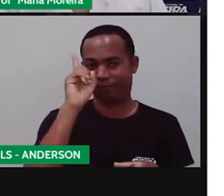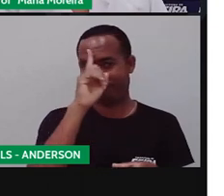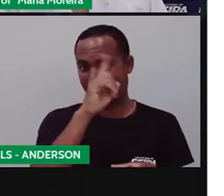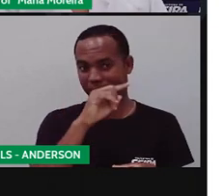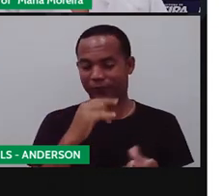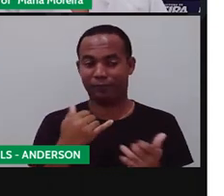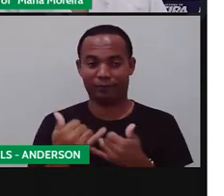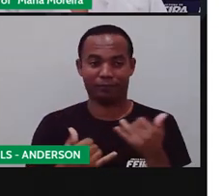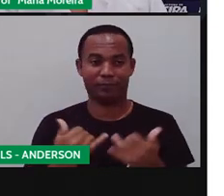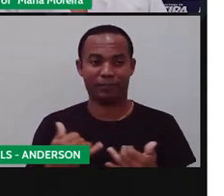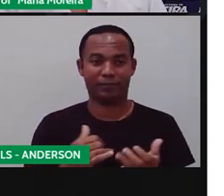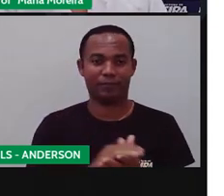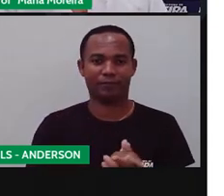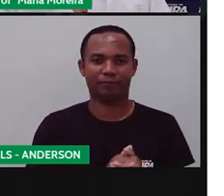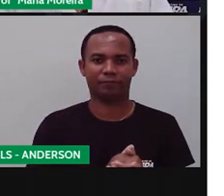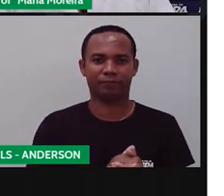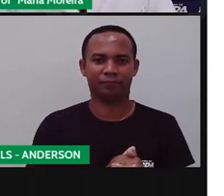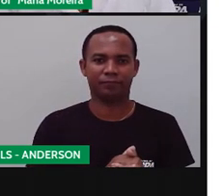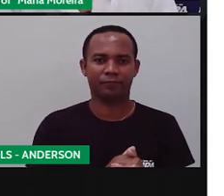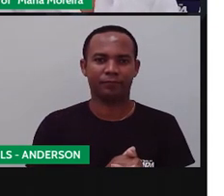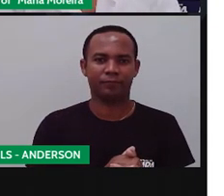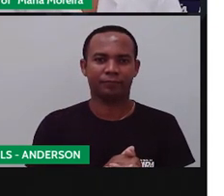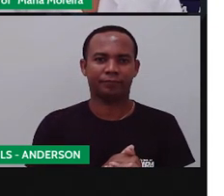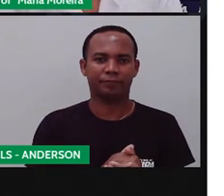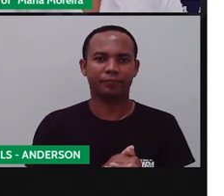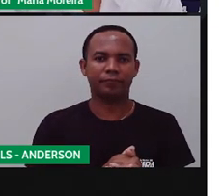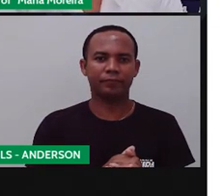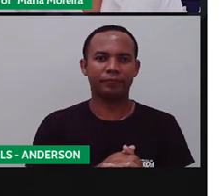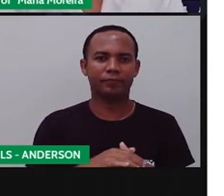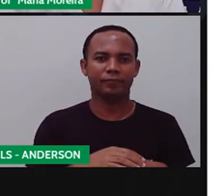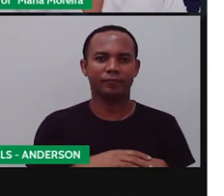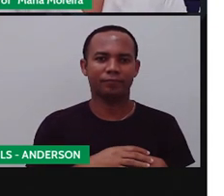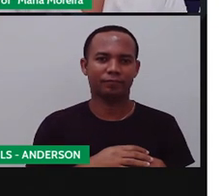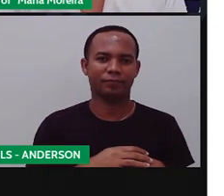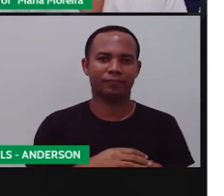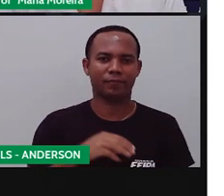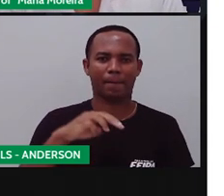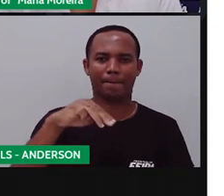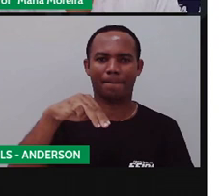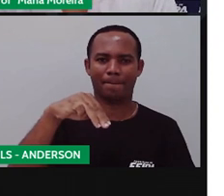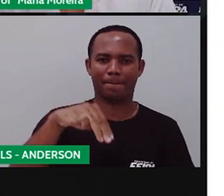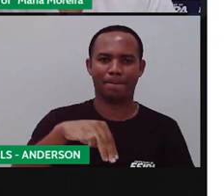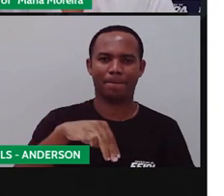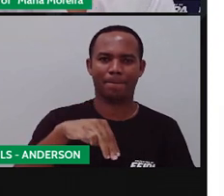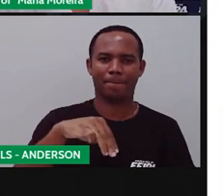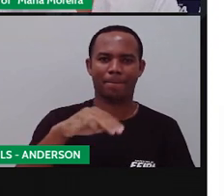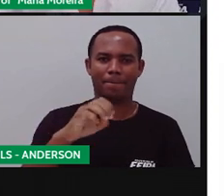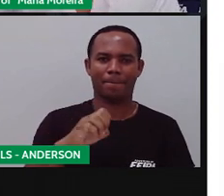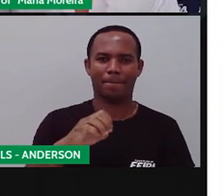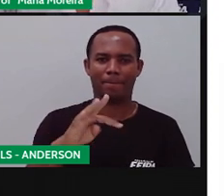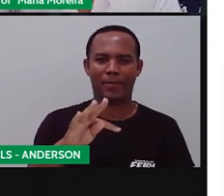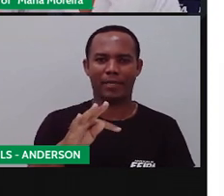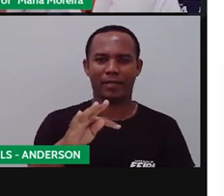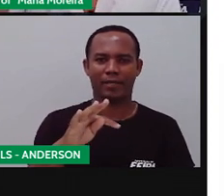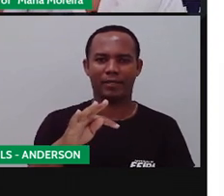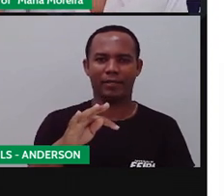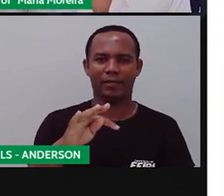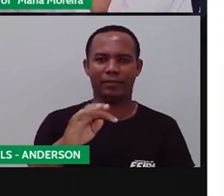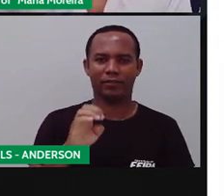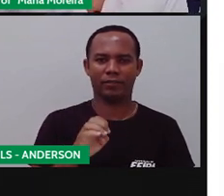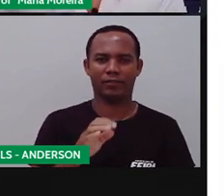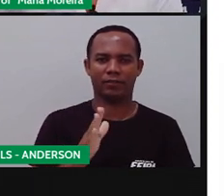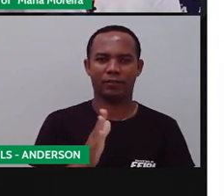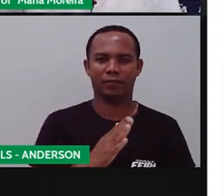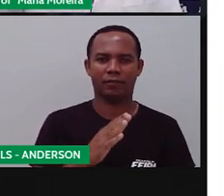Que confusão, viu? Mete, mete! Eu já brinquei muito e era fera